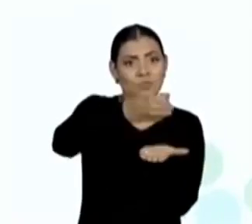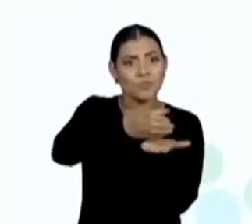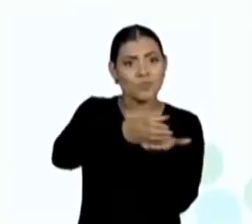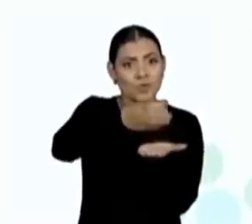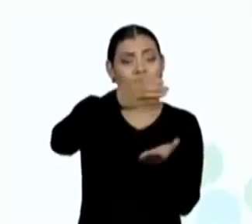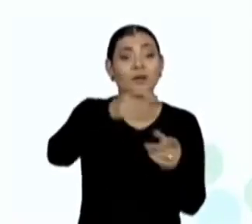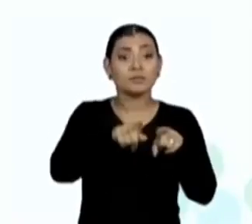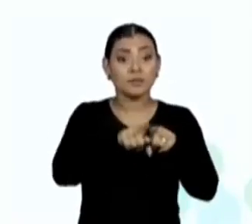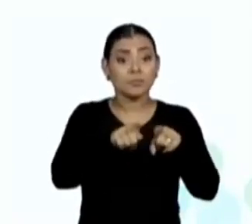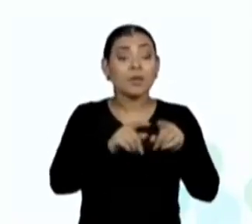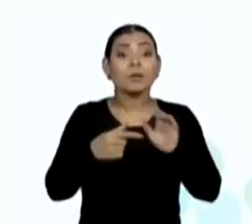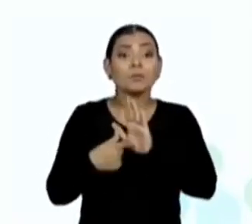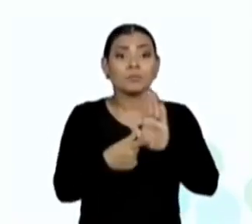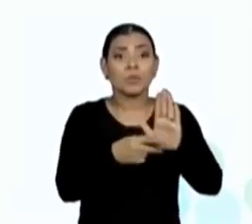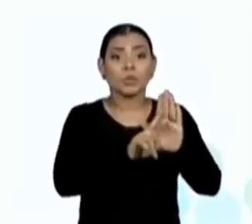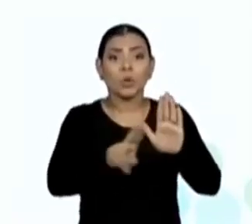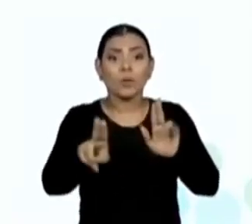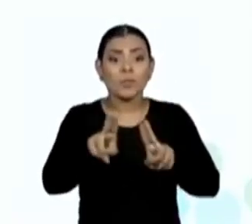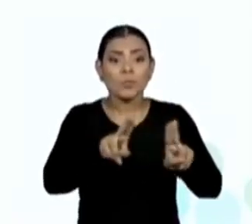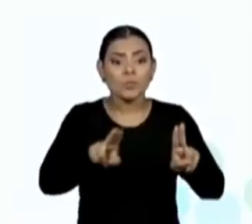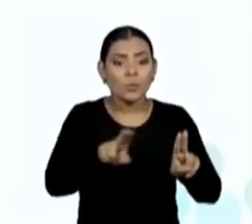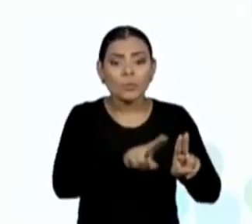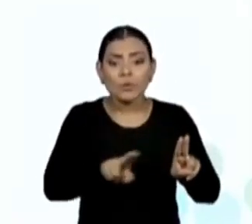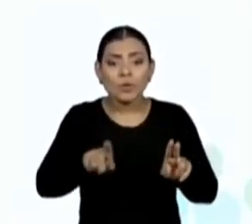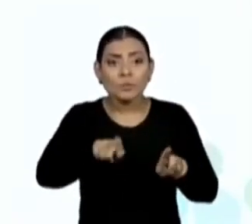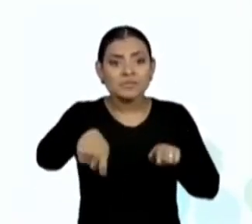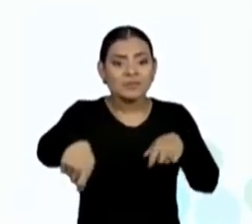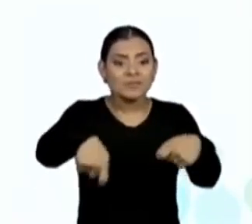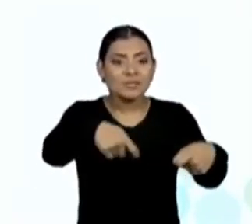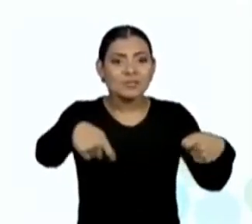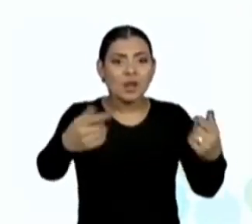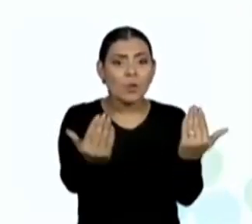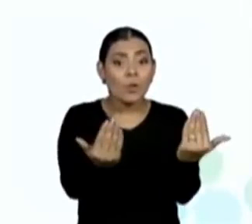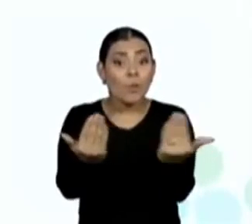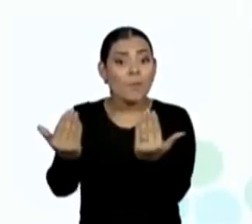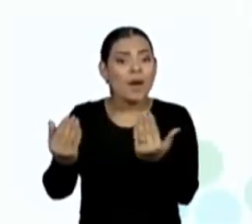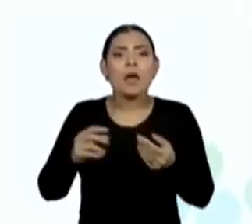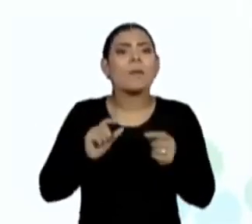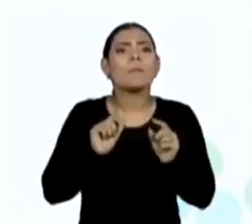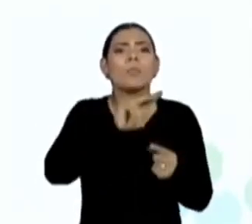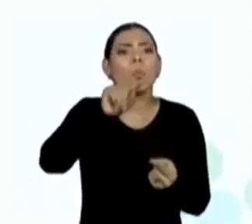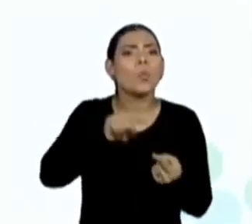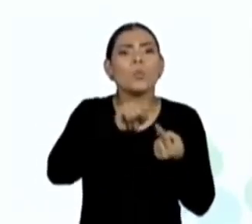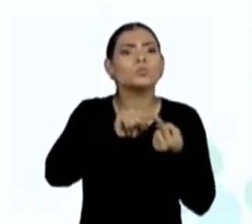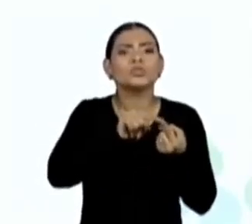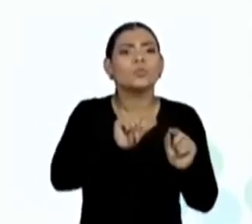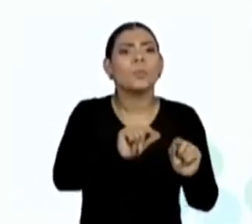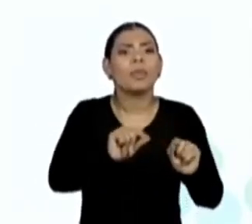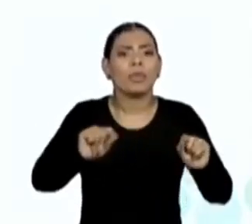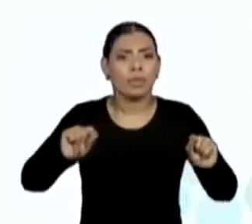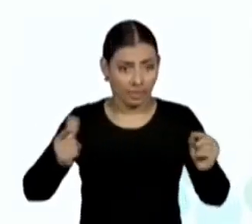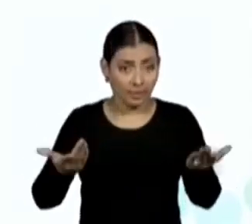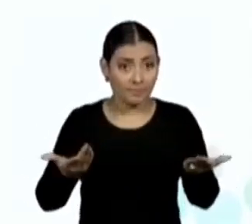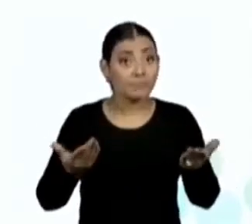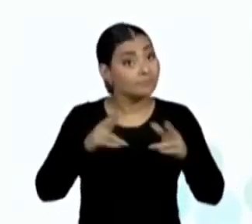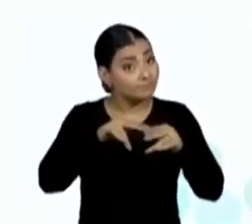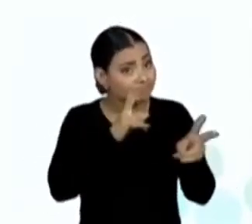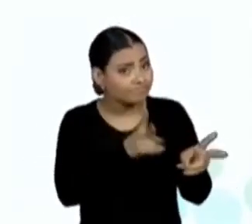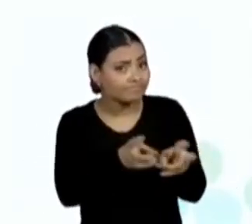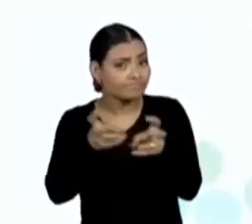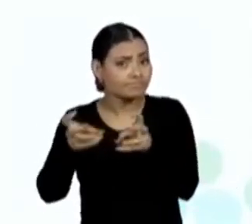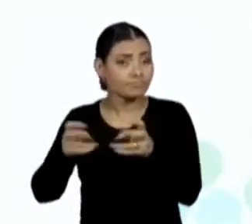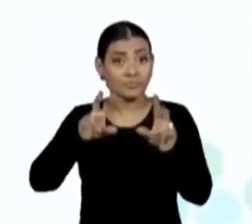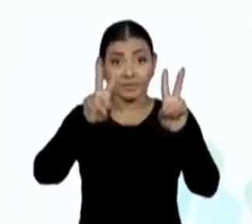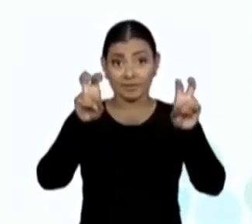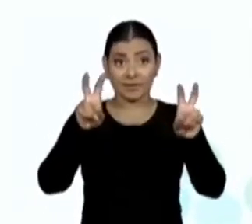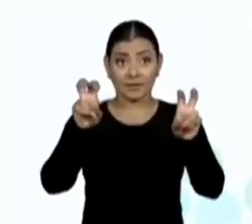analisar, nomear e comparar seus atributos. Percebam que o título